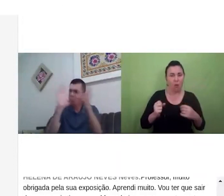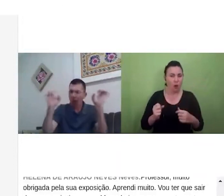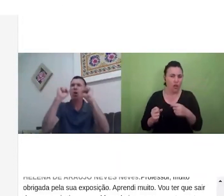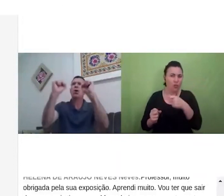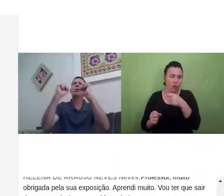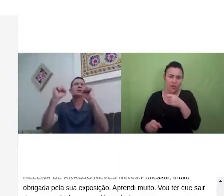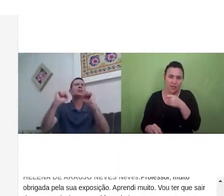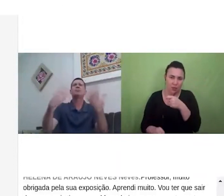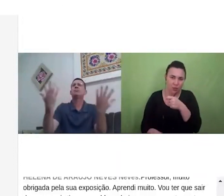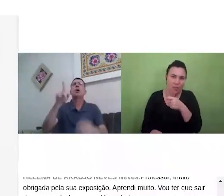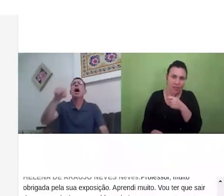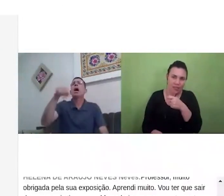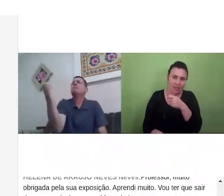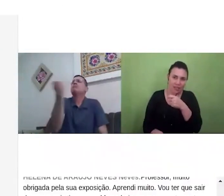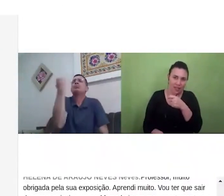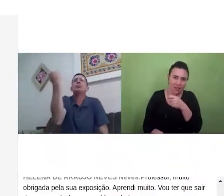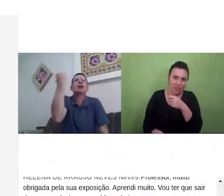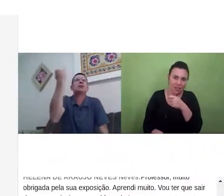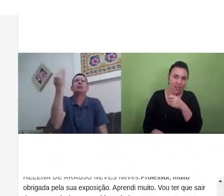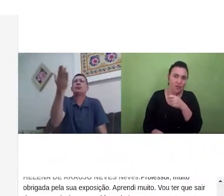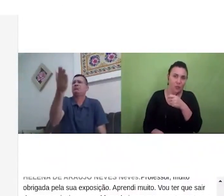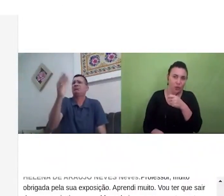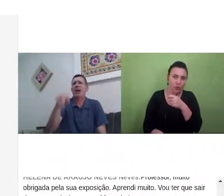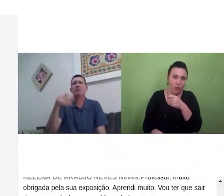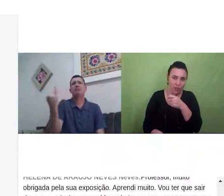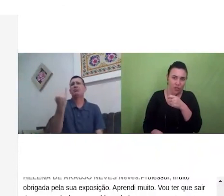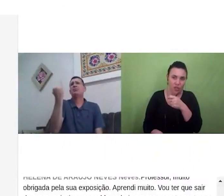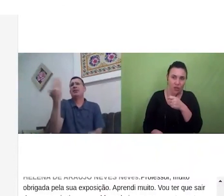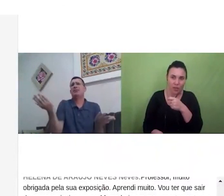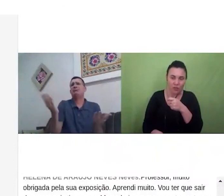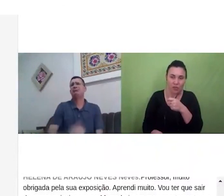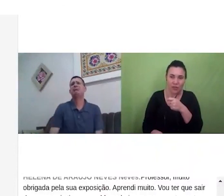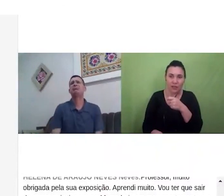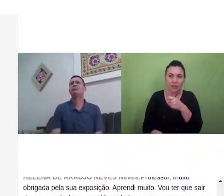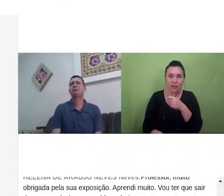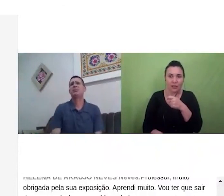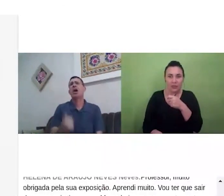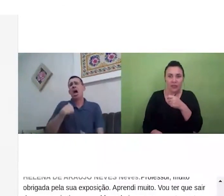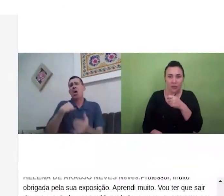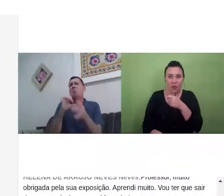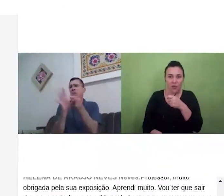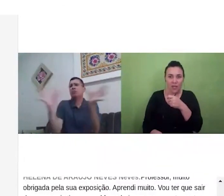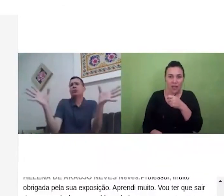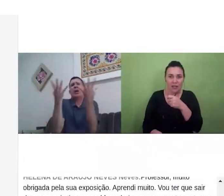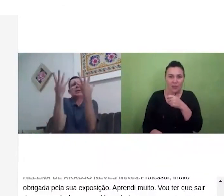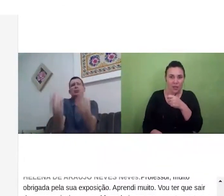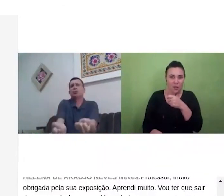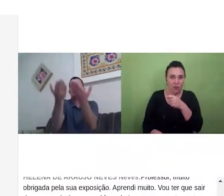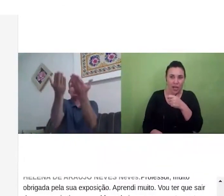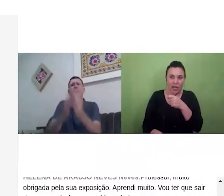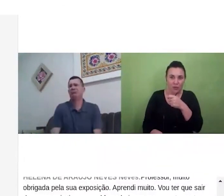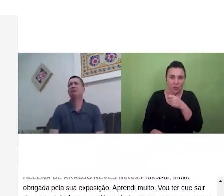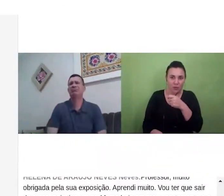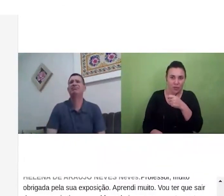pode pode sim com certeza claro que sim isso é muito importante realmente né pode usar para